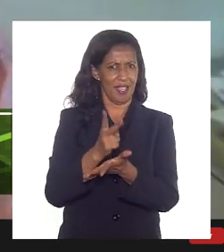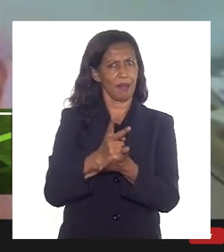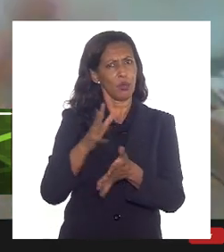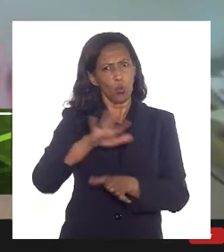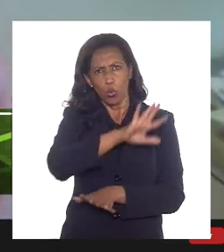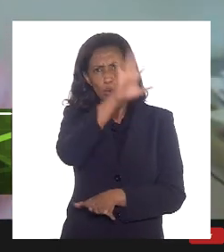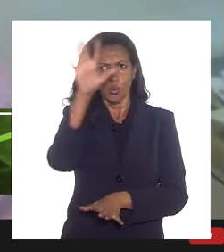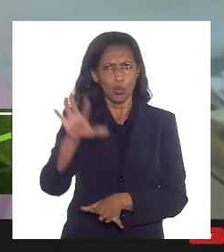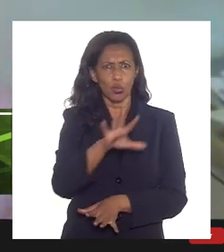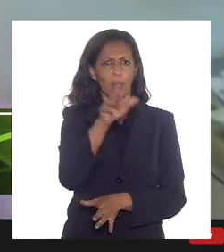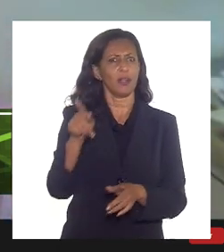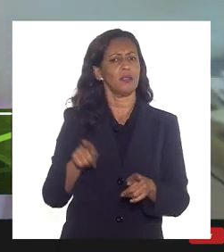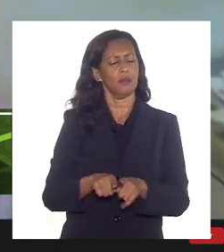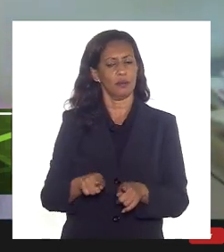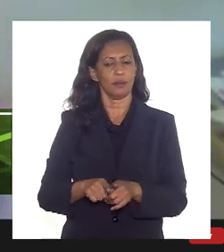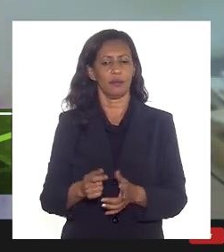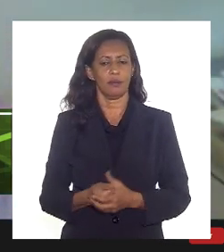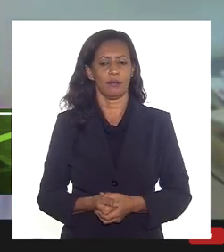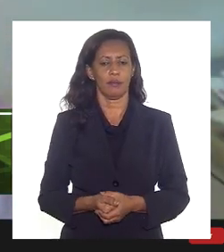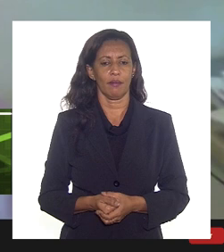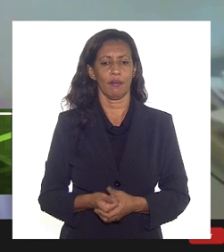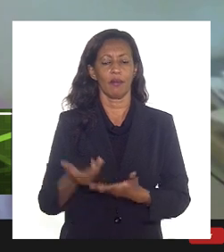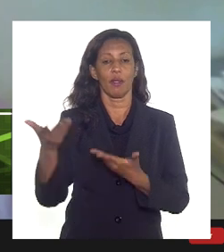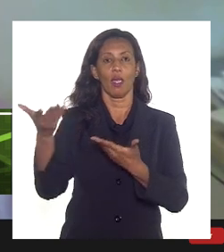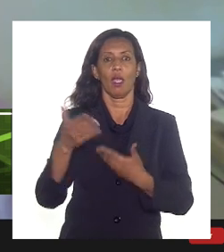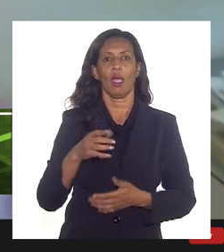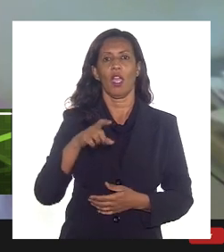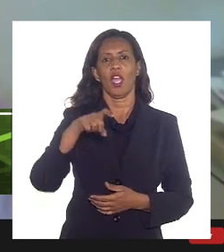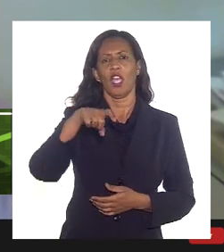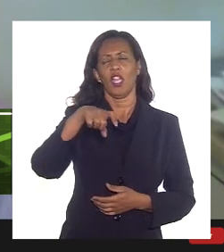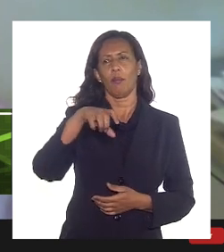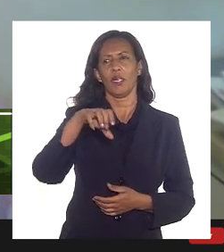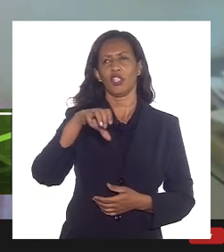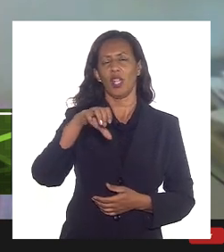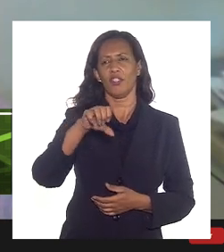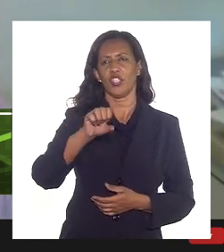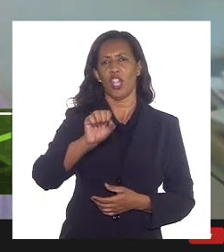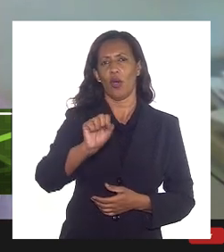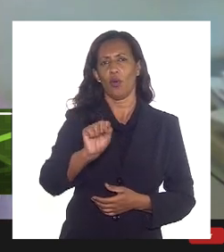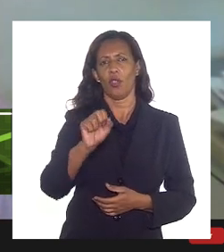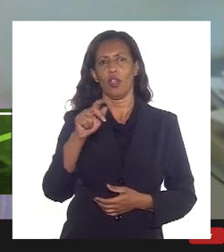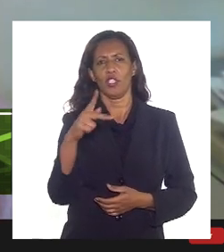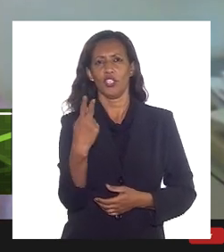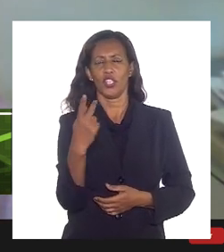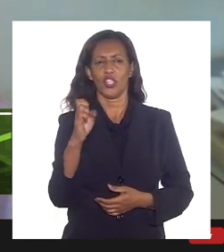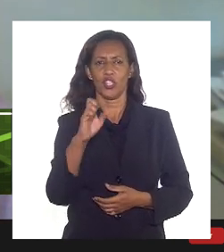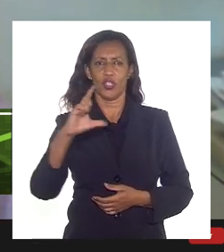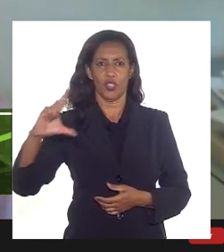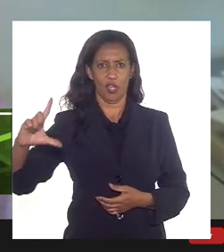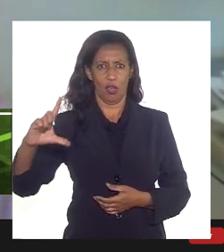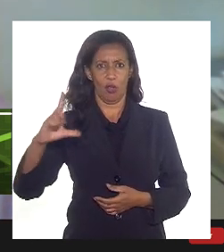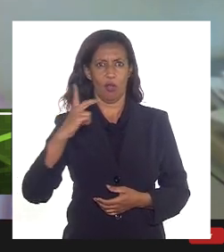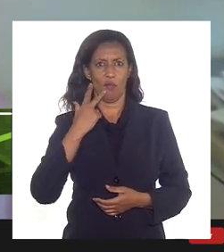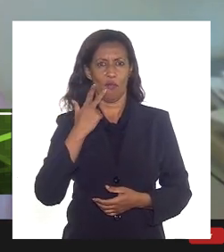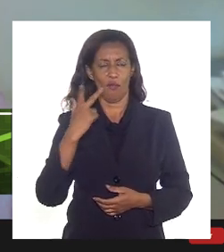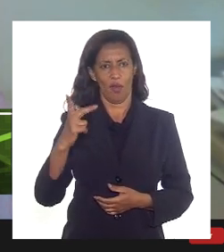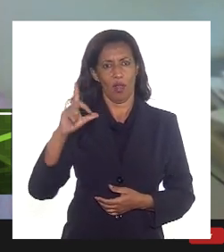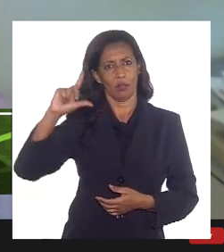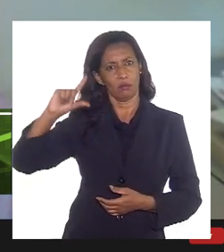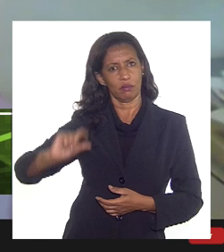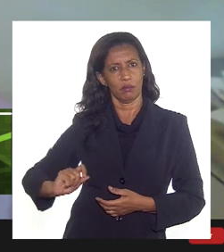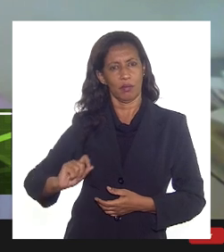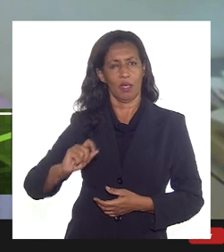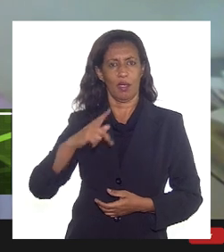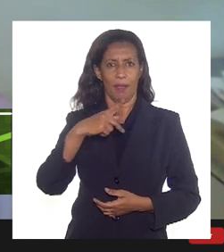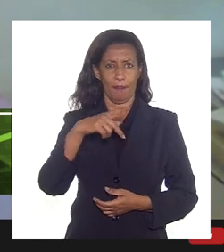mais que ficaram aqui hoje, vou convidar aqui a Shell para falar sobre abatimentos na PE em todos